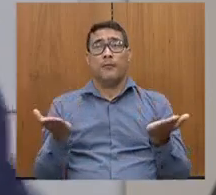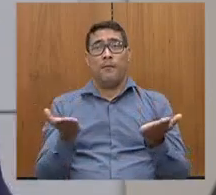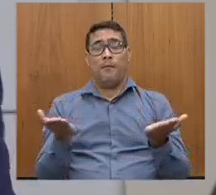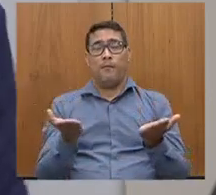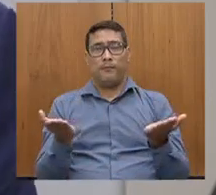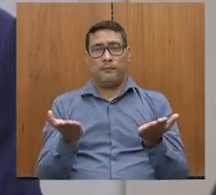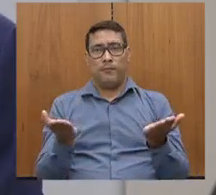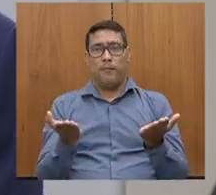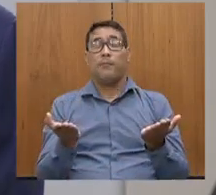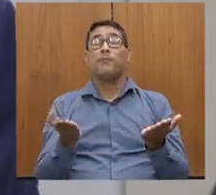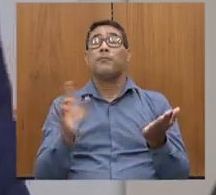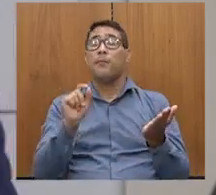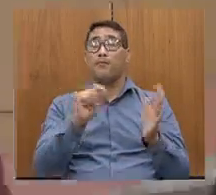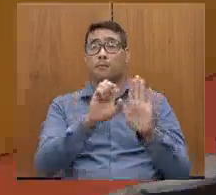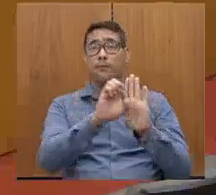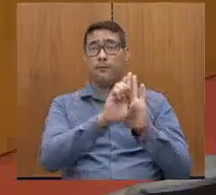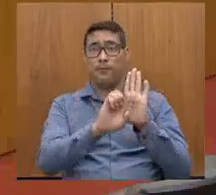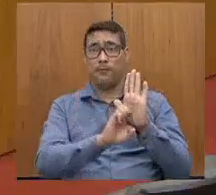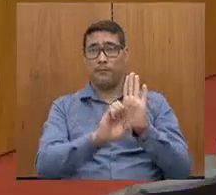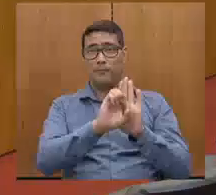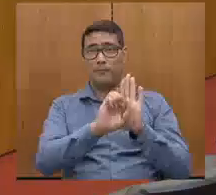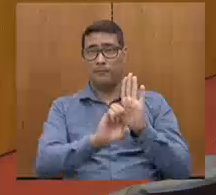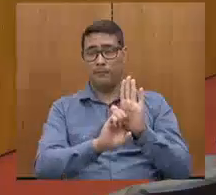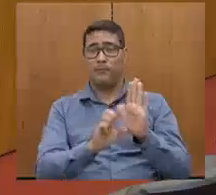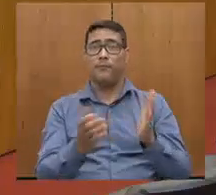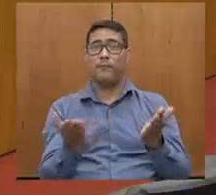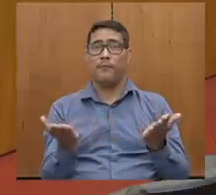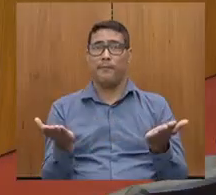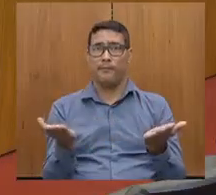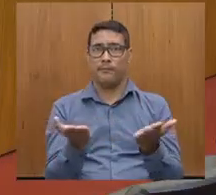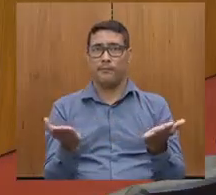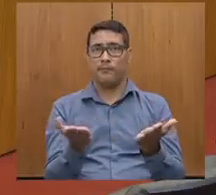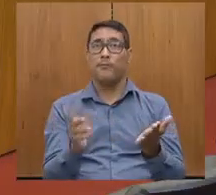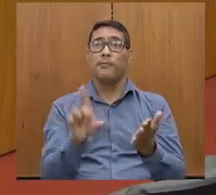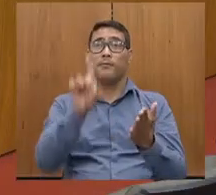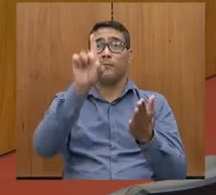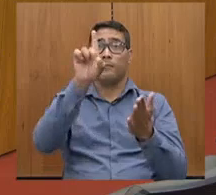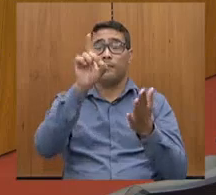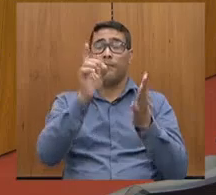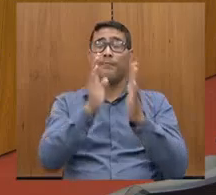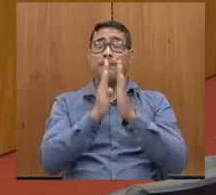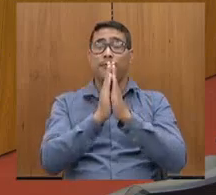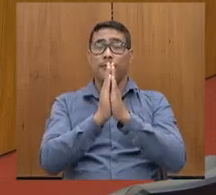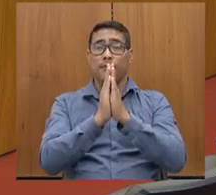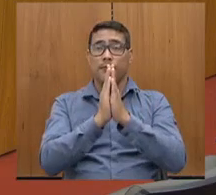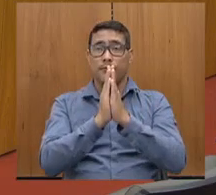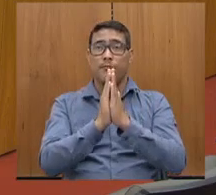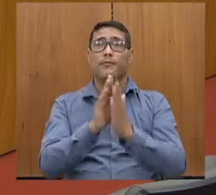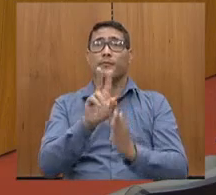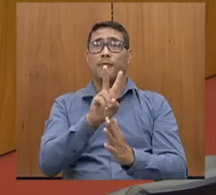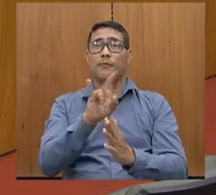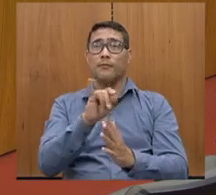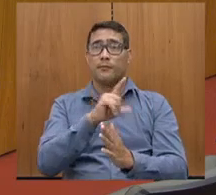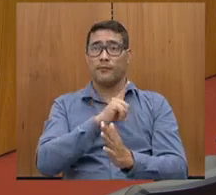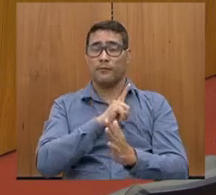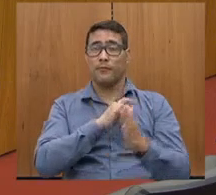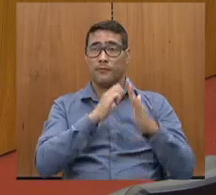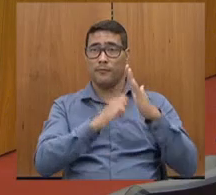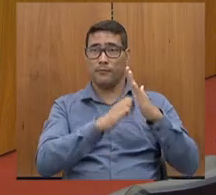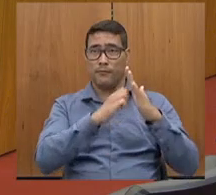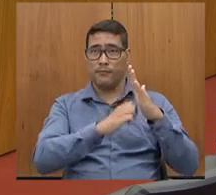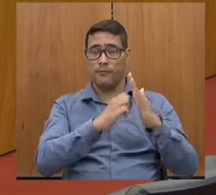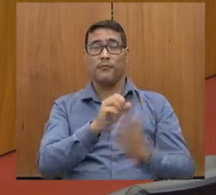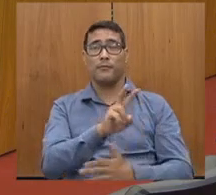o edital é hoje, coincidentemente, hoje, se Deus quiser, já vamos ter a empresa que vai poder executar aquela ponte.